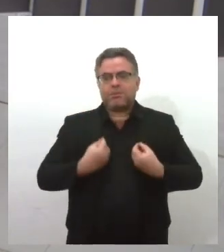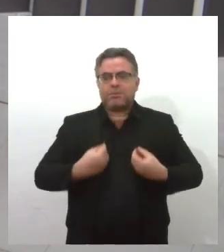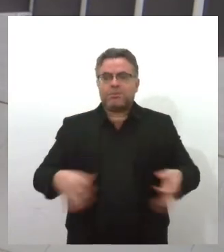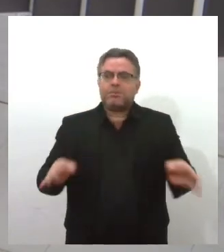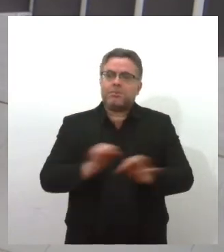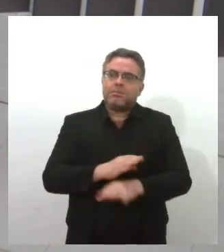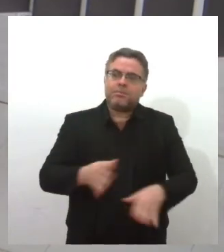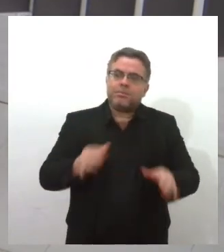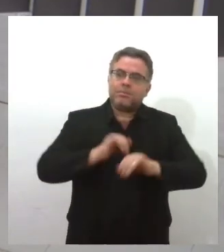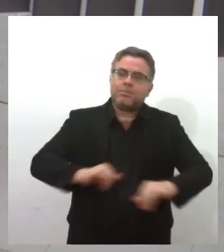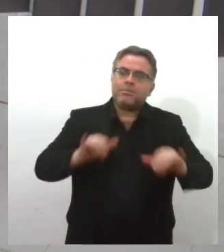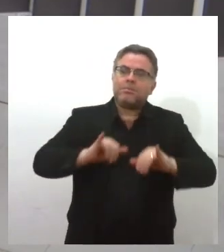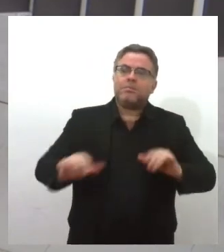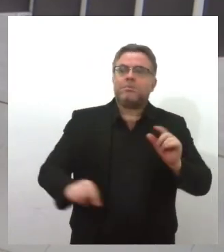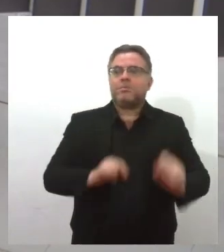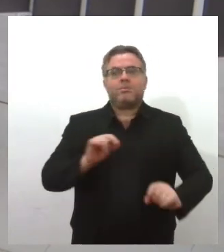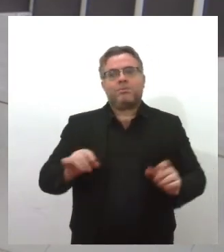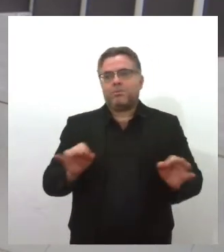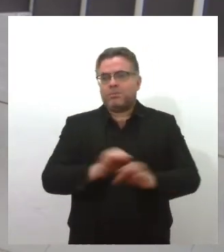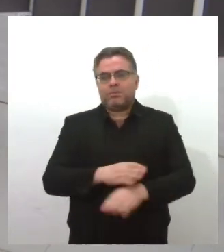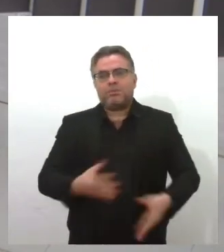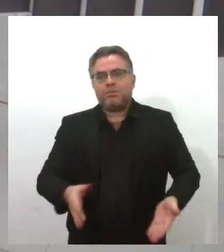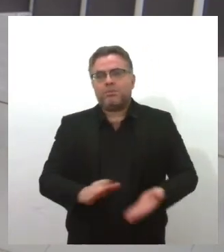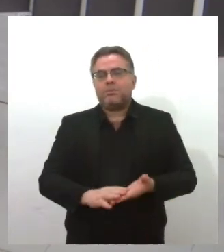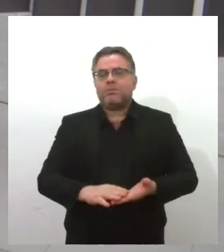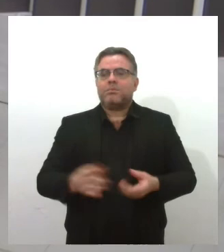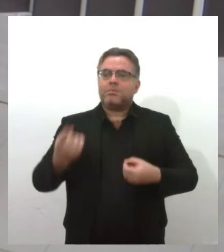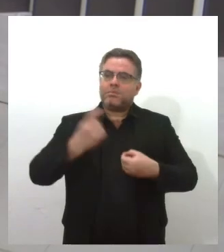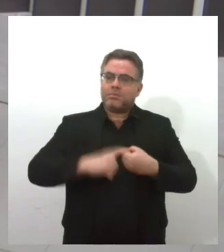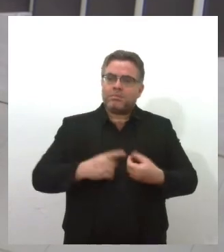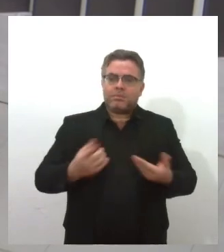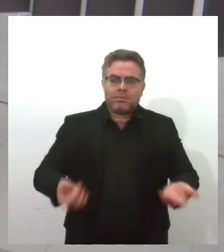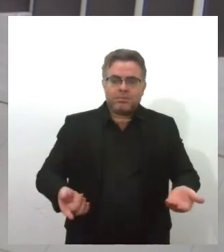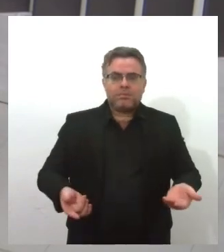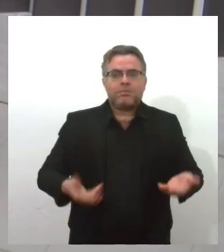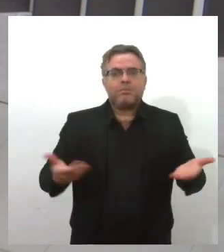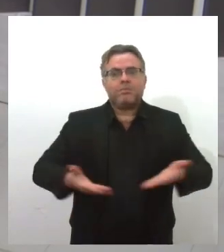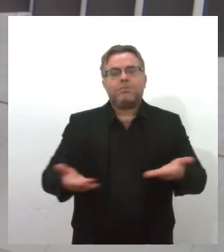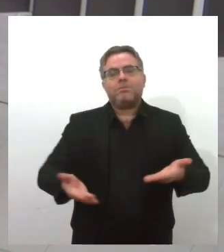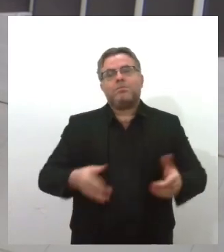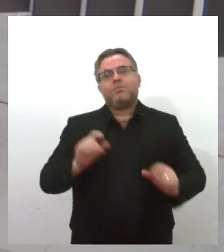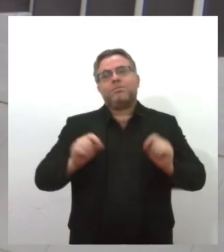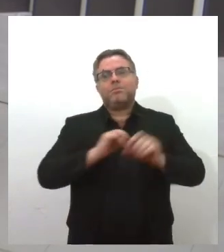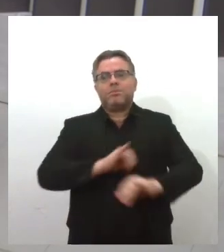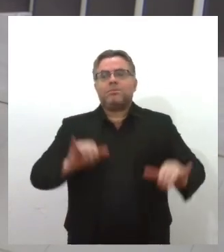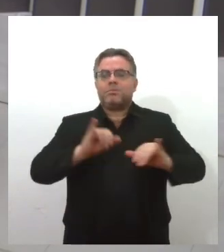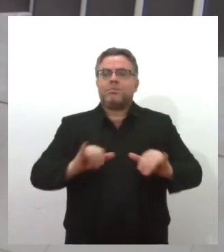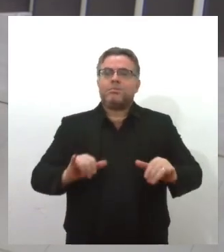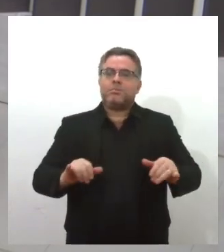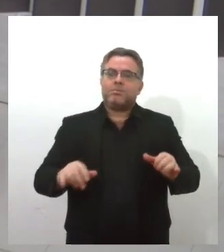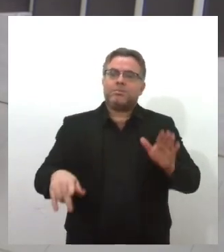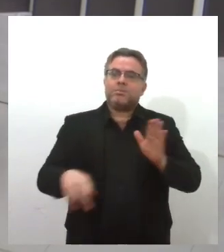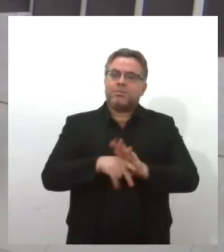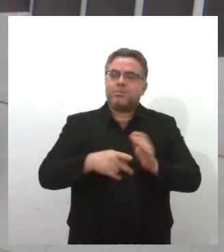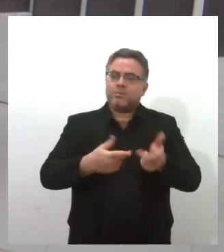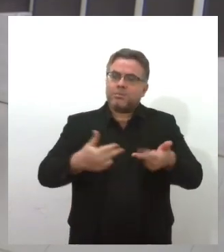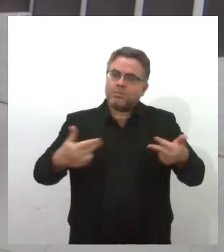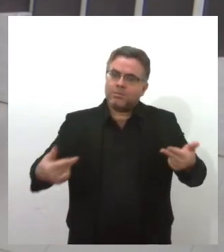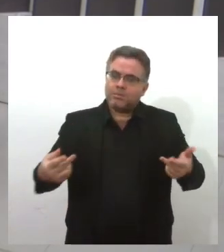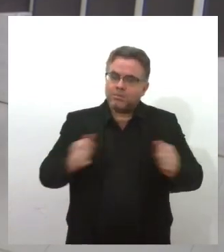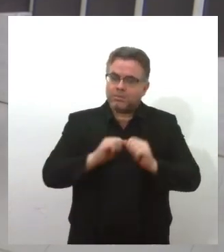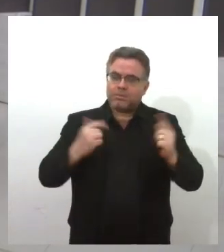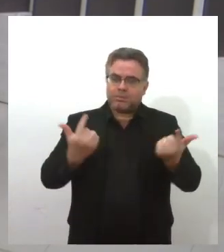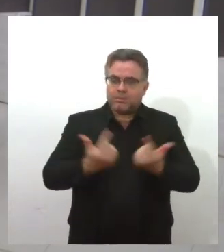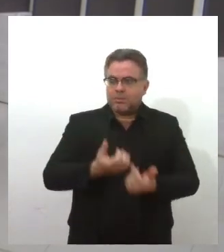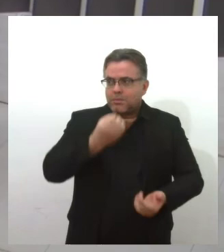Para essas informações. Júnior, volta meio de meia no Jornal da Lese, segunda edição, com as notícias atualizadas do Parlamento Sergipe e um bom